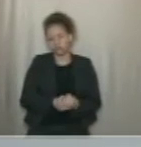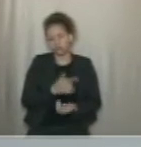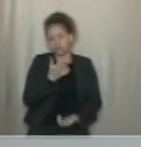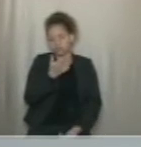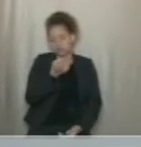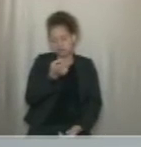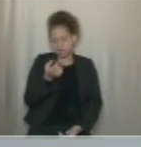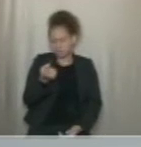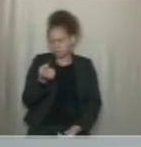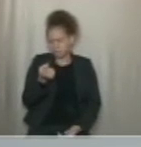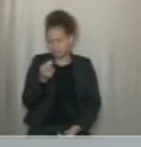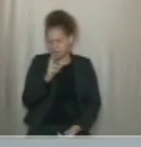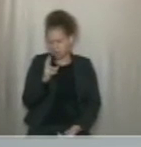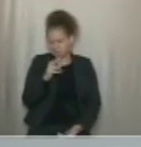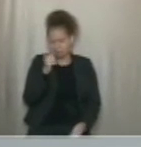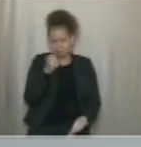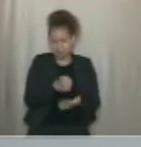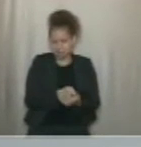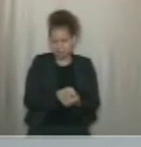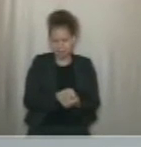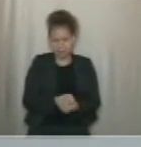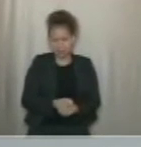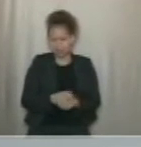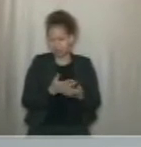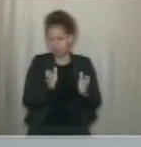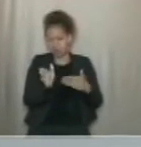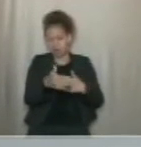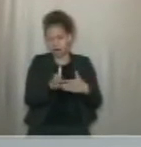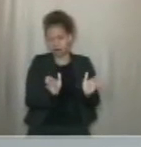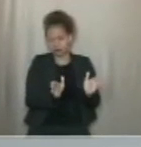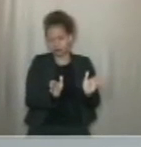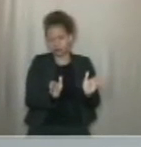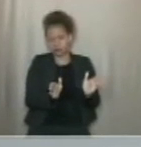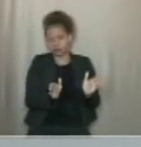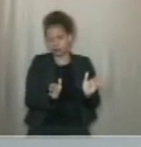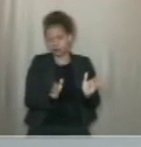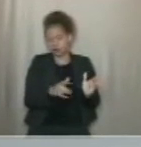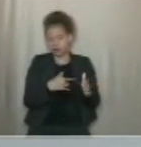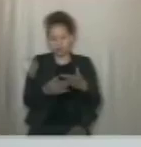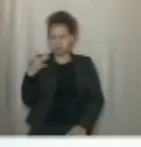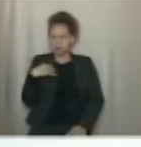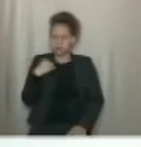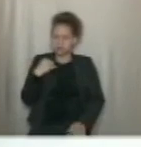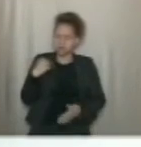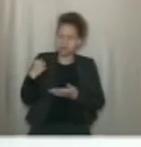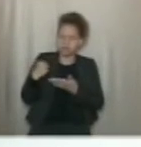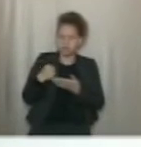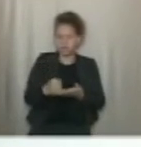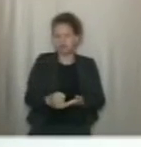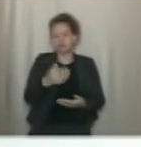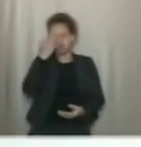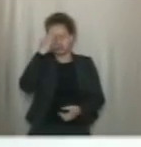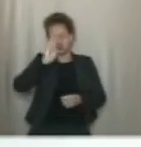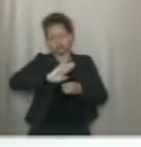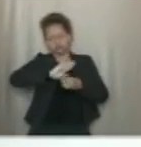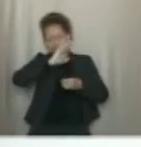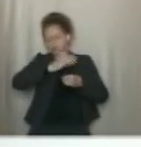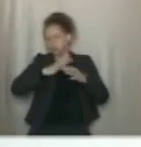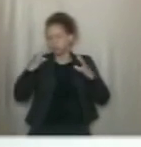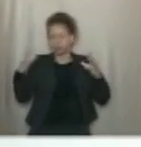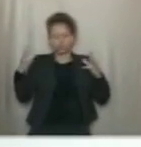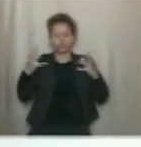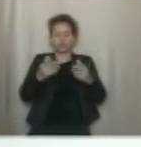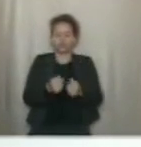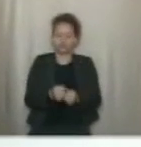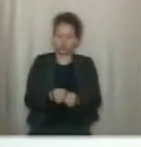reais não dá para pagar, nem um quarto. E nenhuma comunidade, eu sei que toda essa Câmara aqui, todos os vereadores,